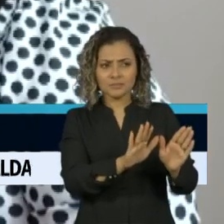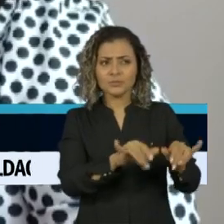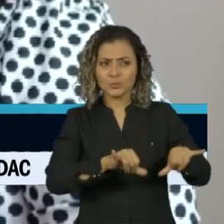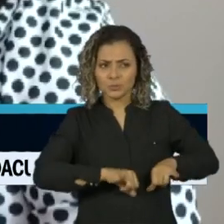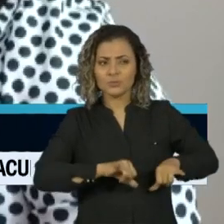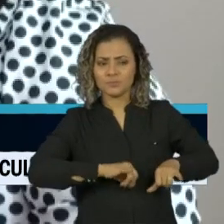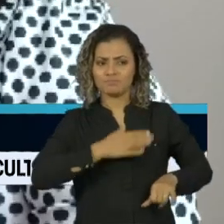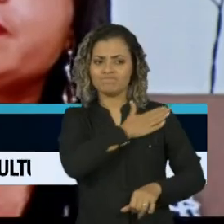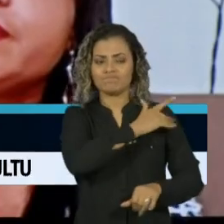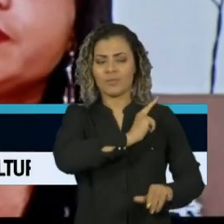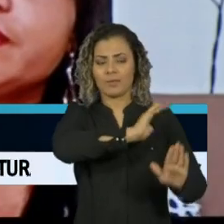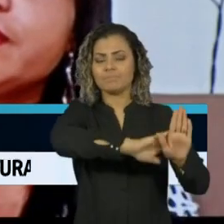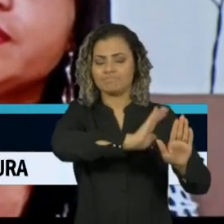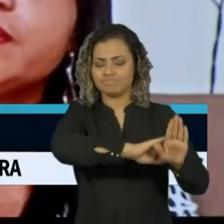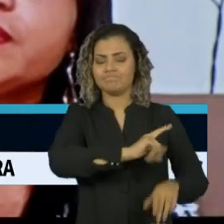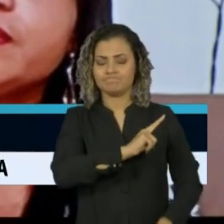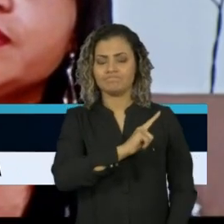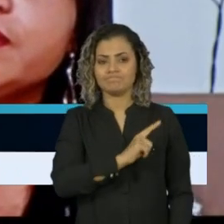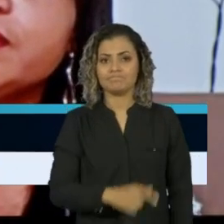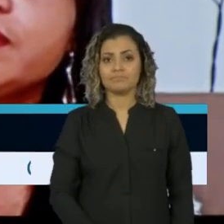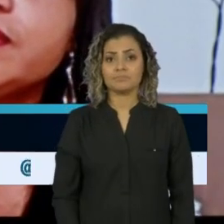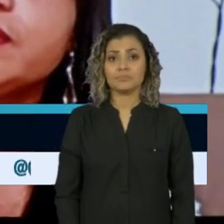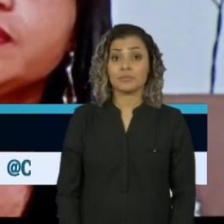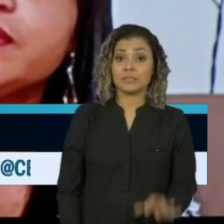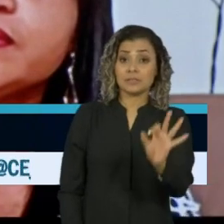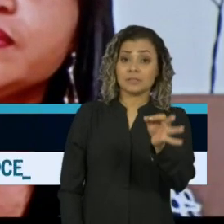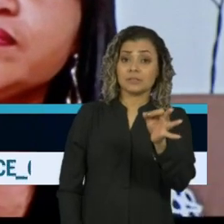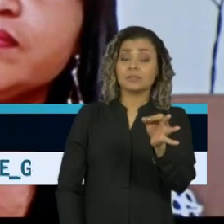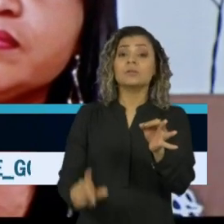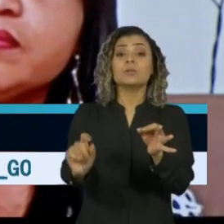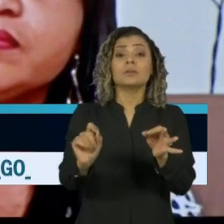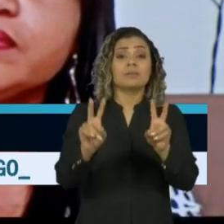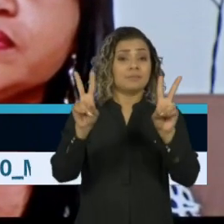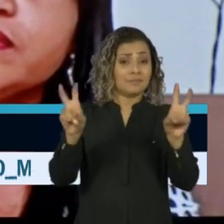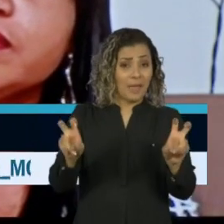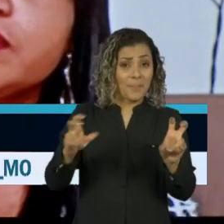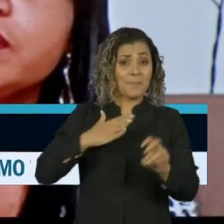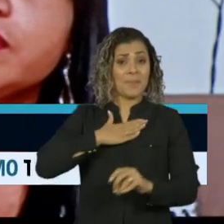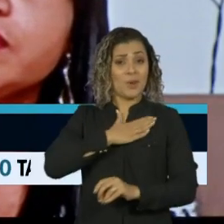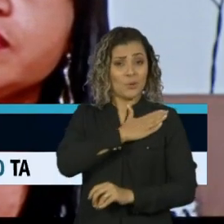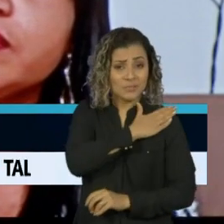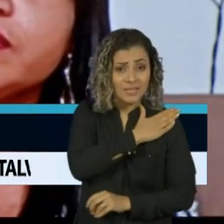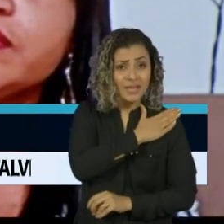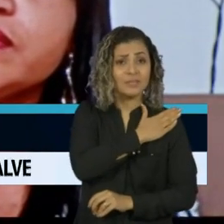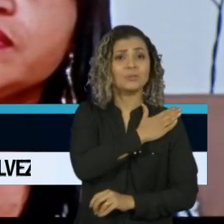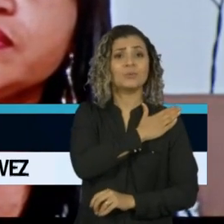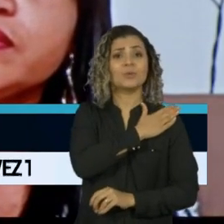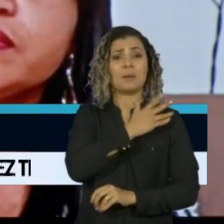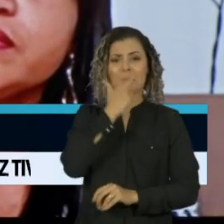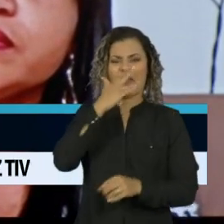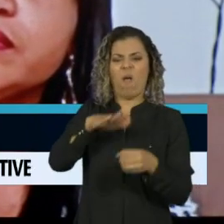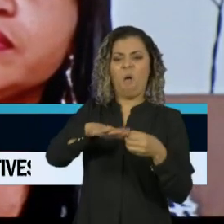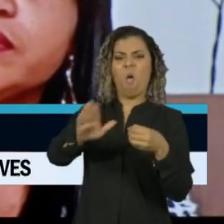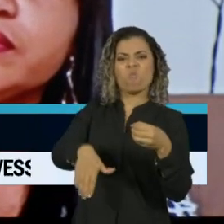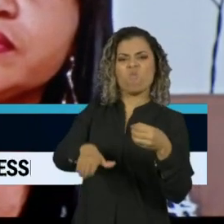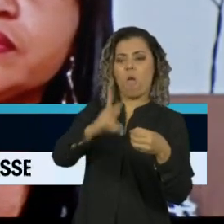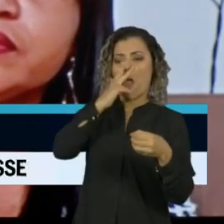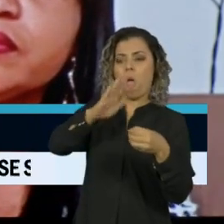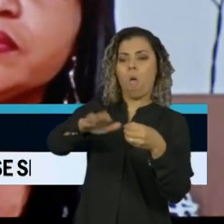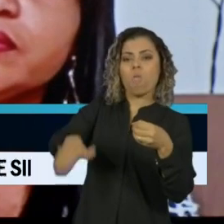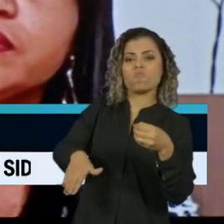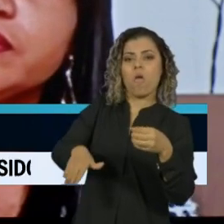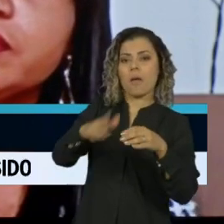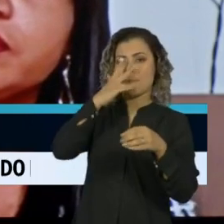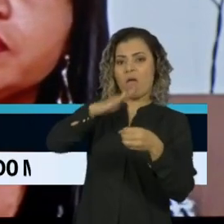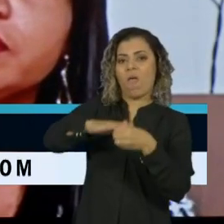sofrer preconceito. O nos une é essa questão de ser subestimada nos espaços em que